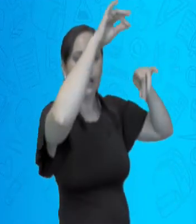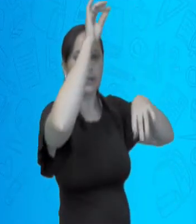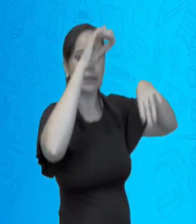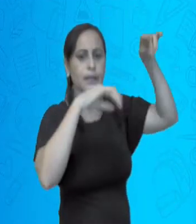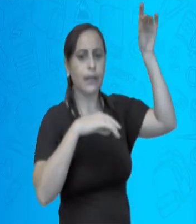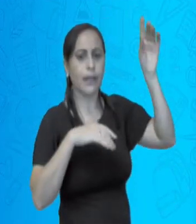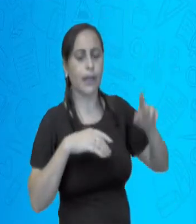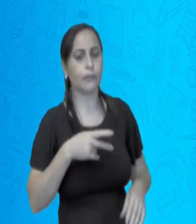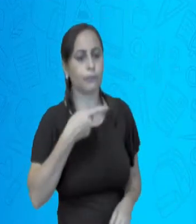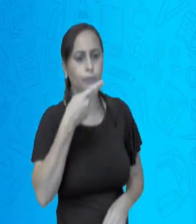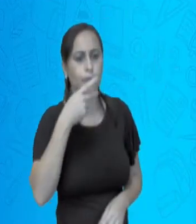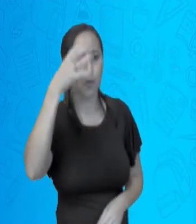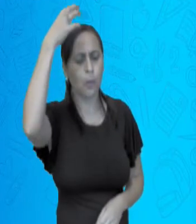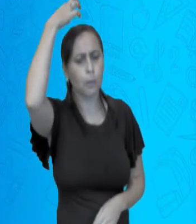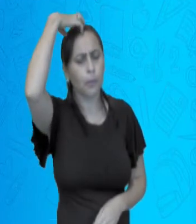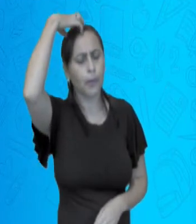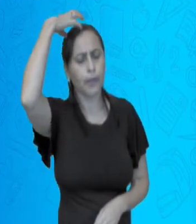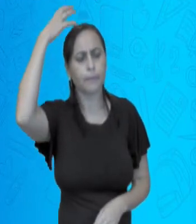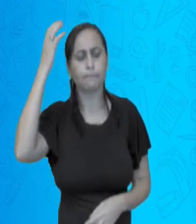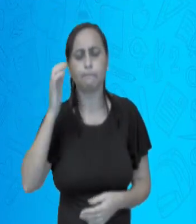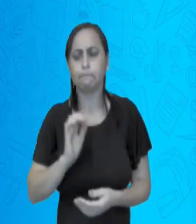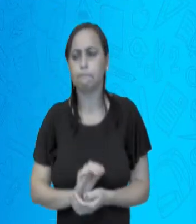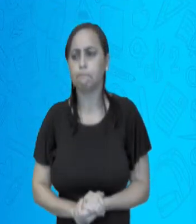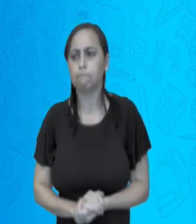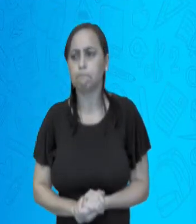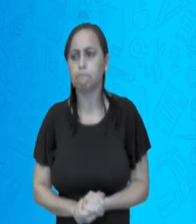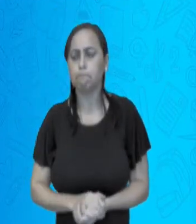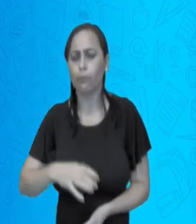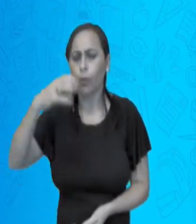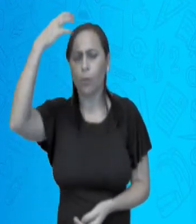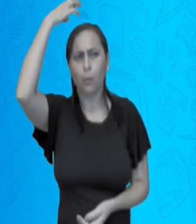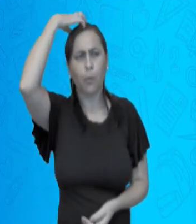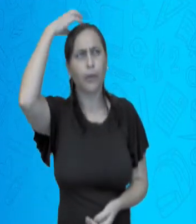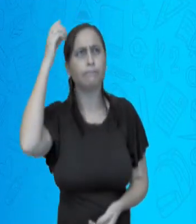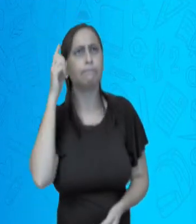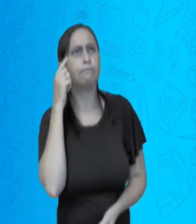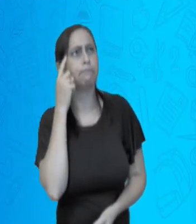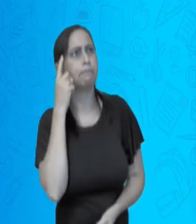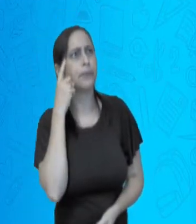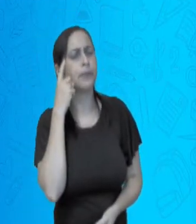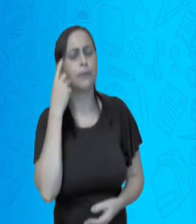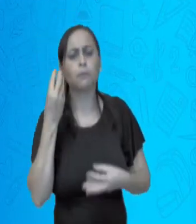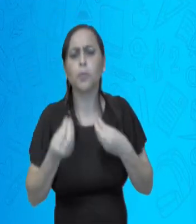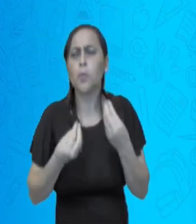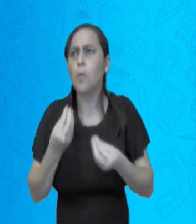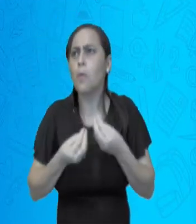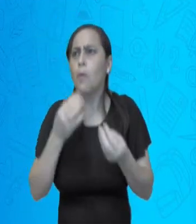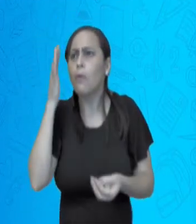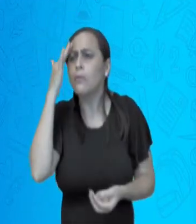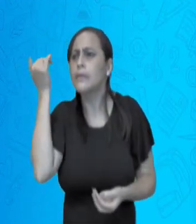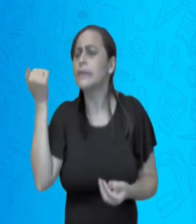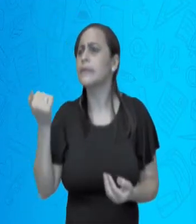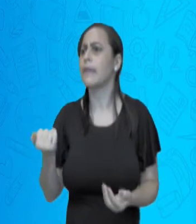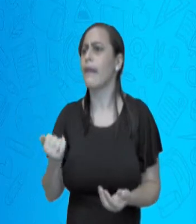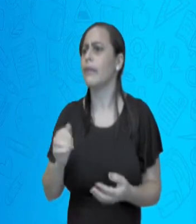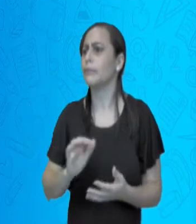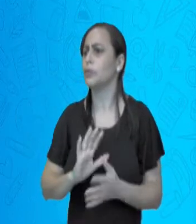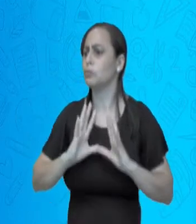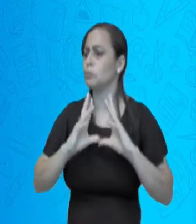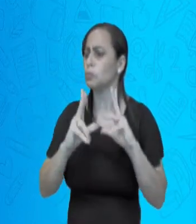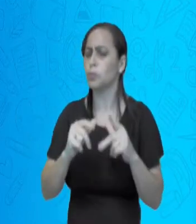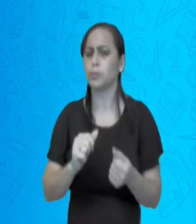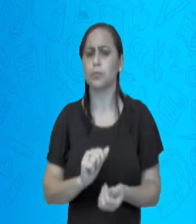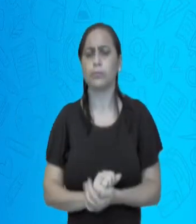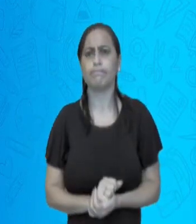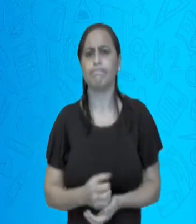encafifado com aquilo. Falou, como que ela sabe isso tudo? Eu quero saber, quem é essa moça? No